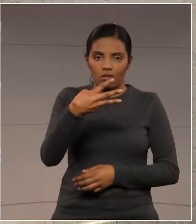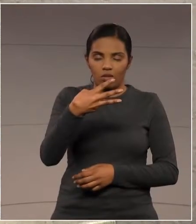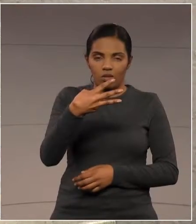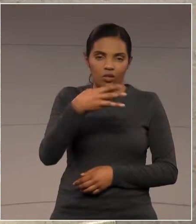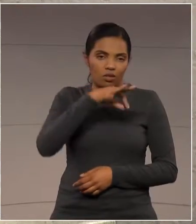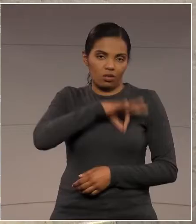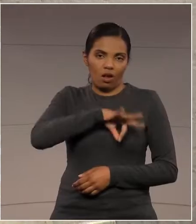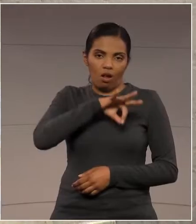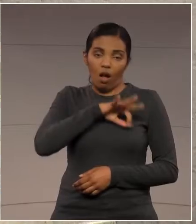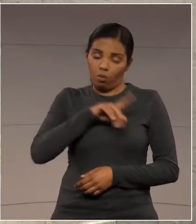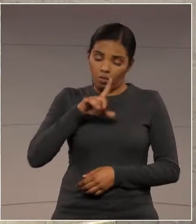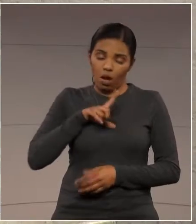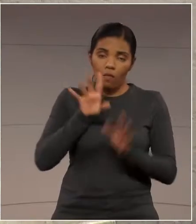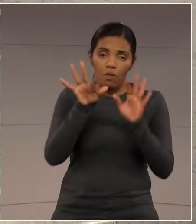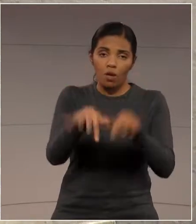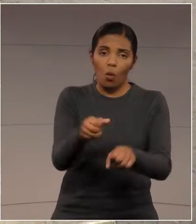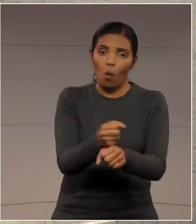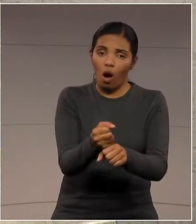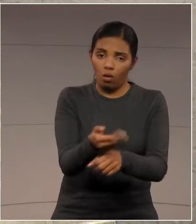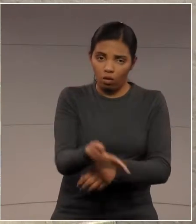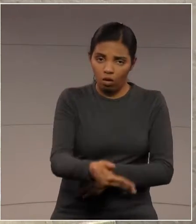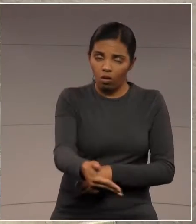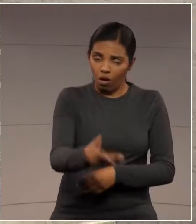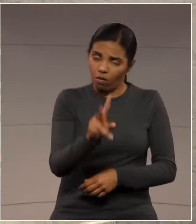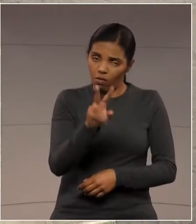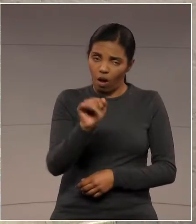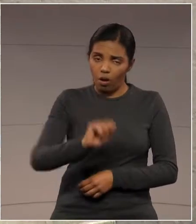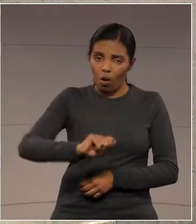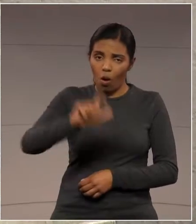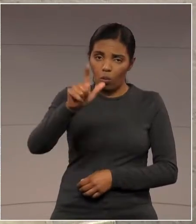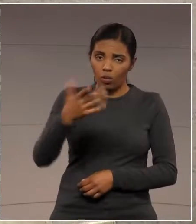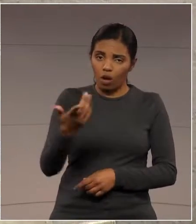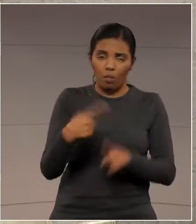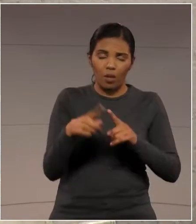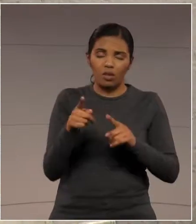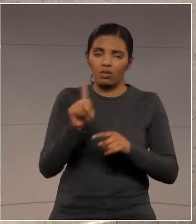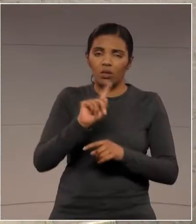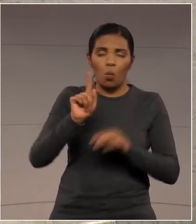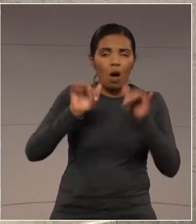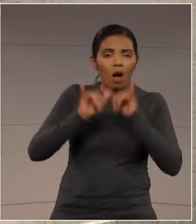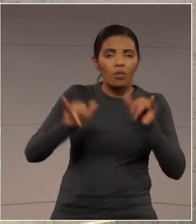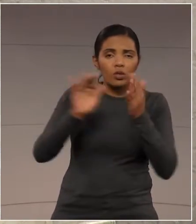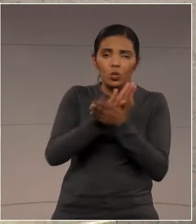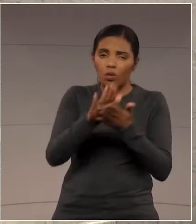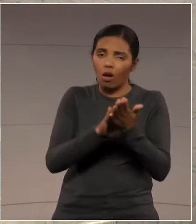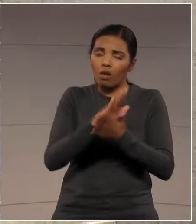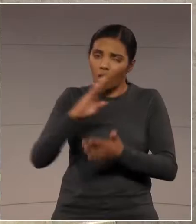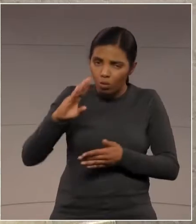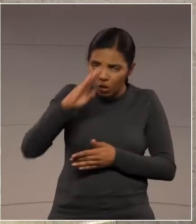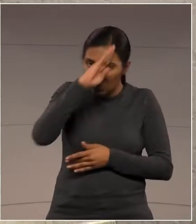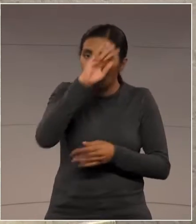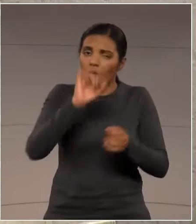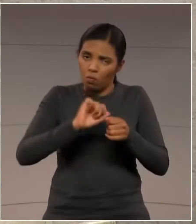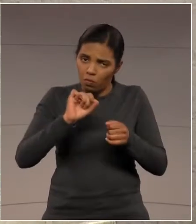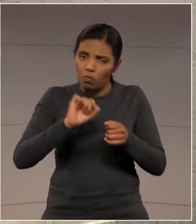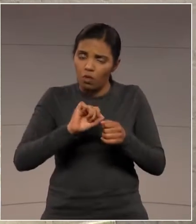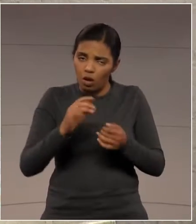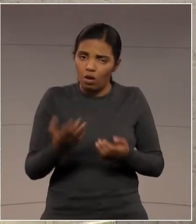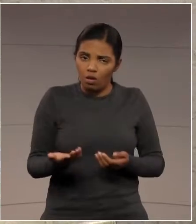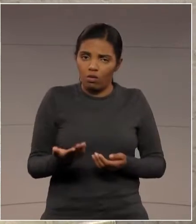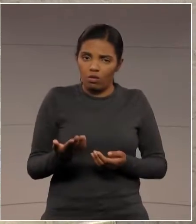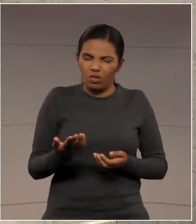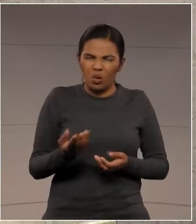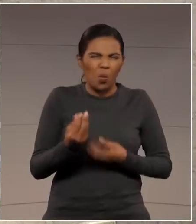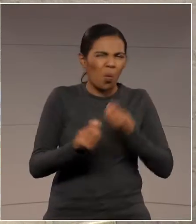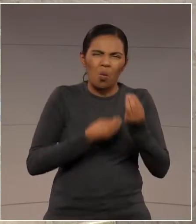entra no final deste ano e nunca teve. Isto, a mídia não divulga. Fala aqui que vai ter corte. Corte aonde